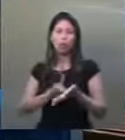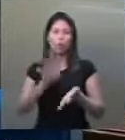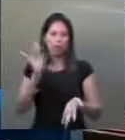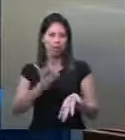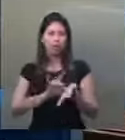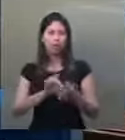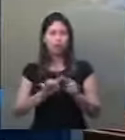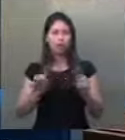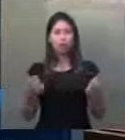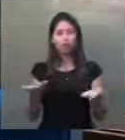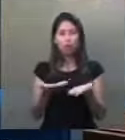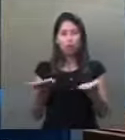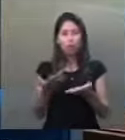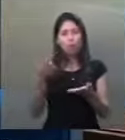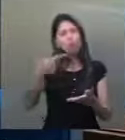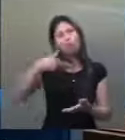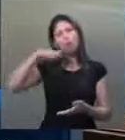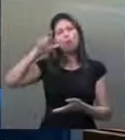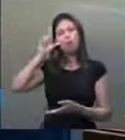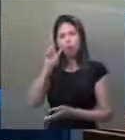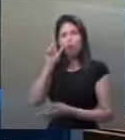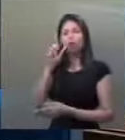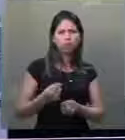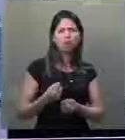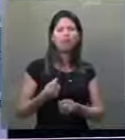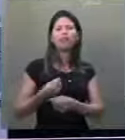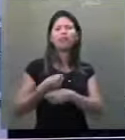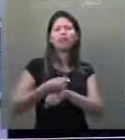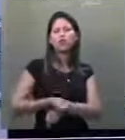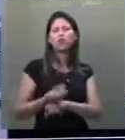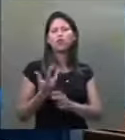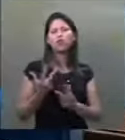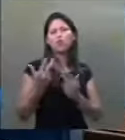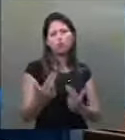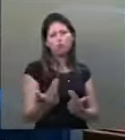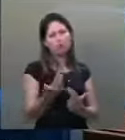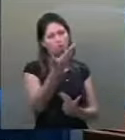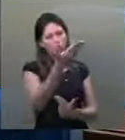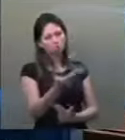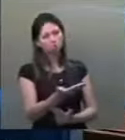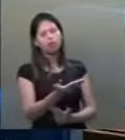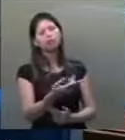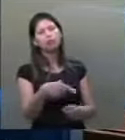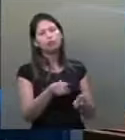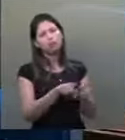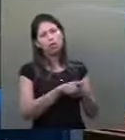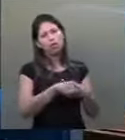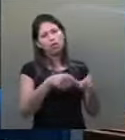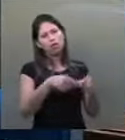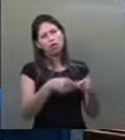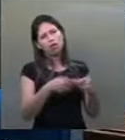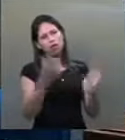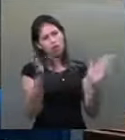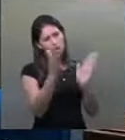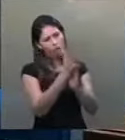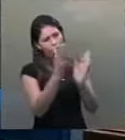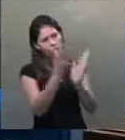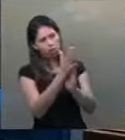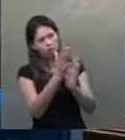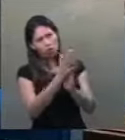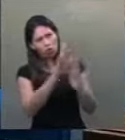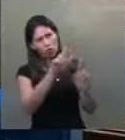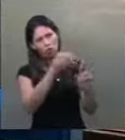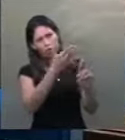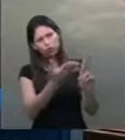de todo mundo e ontem o senador Reis foi tirado da última hora, e eu faço de público, dou de público esses parabéns, na